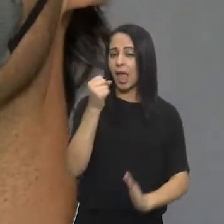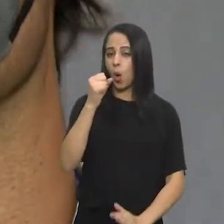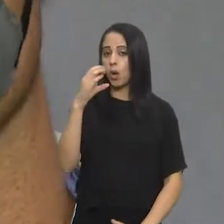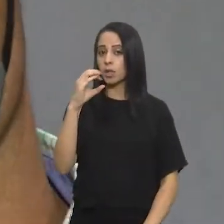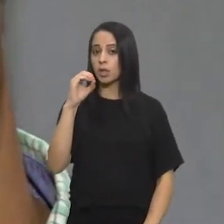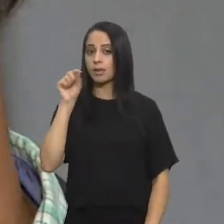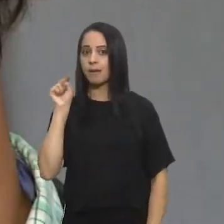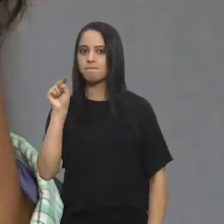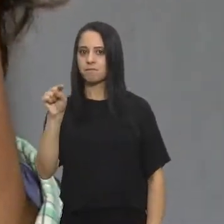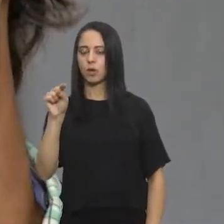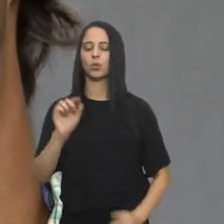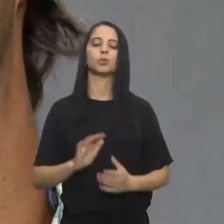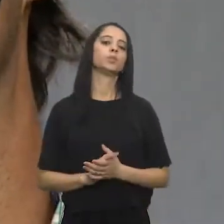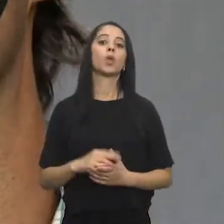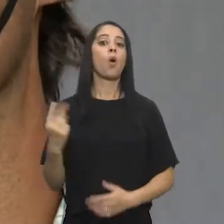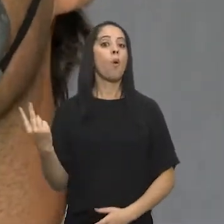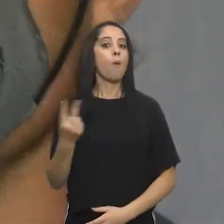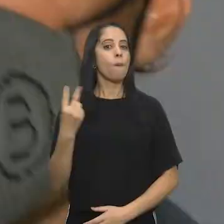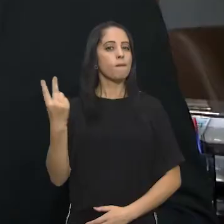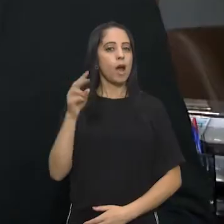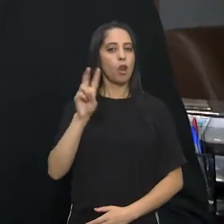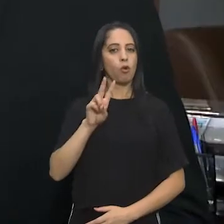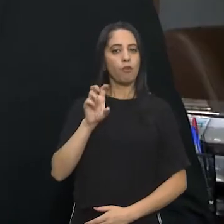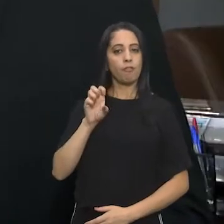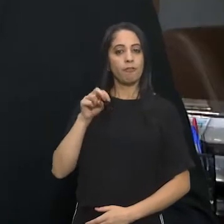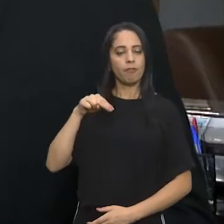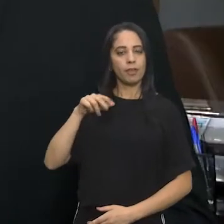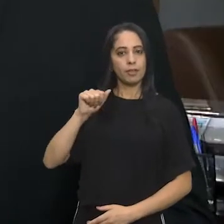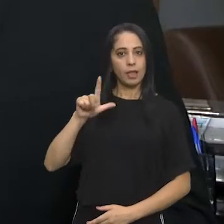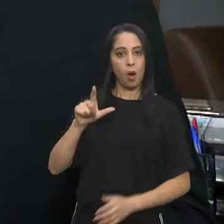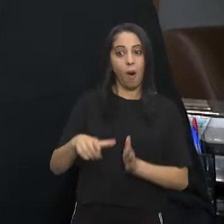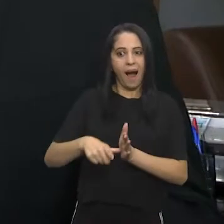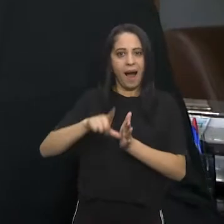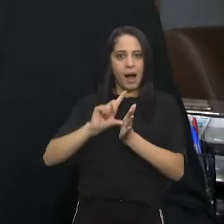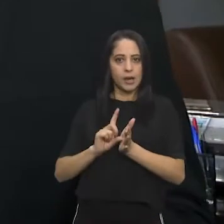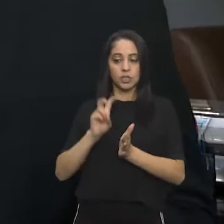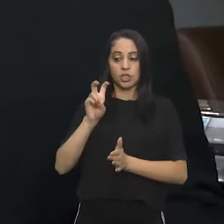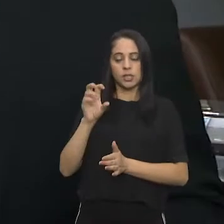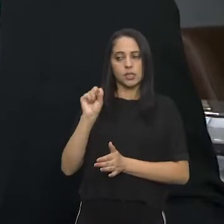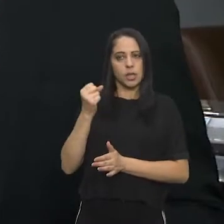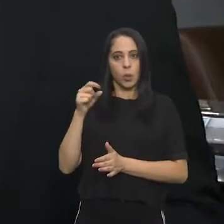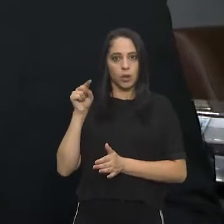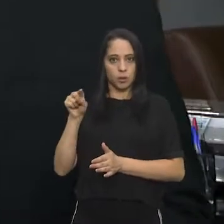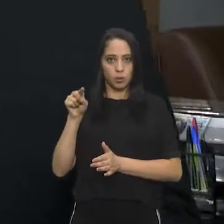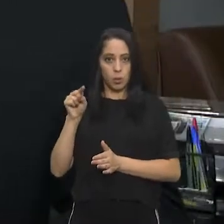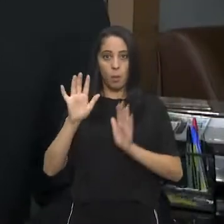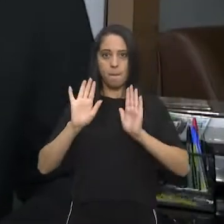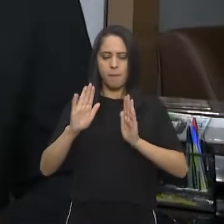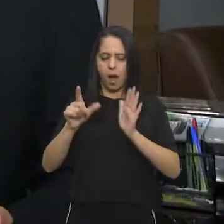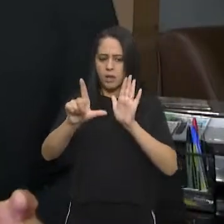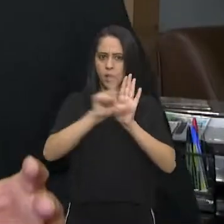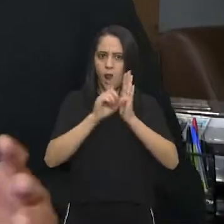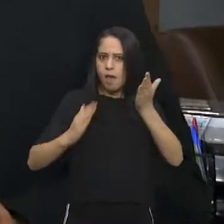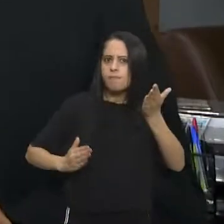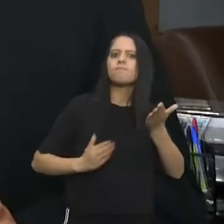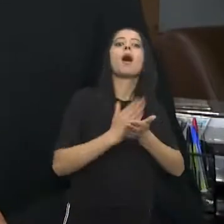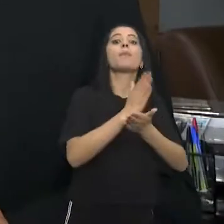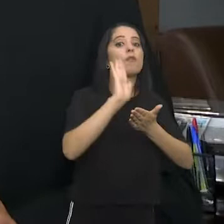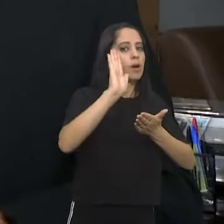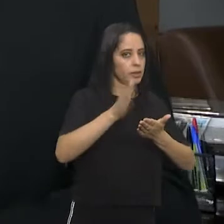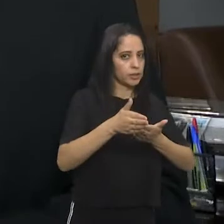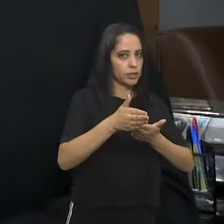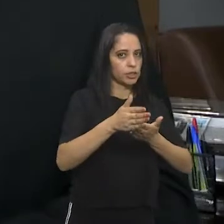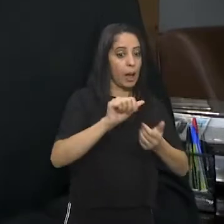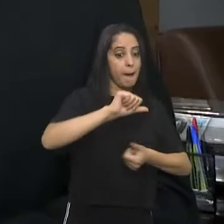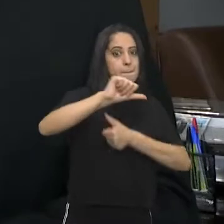venal de até 80 mil reais O valor venal de limite de isenção era de 58 mil reais Com a aprovação da lei da